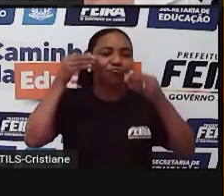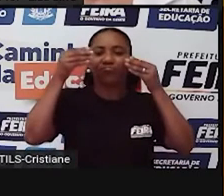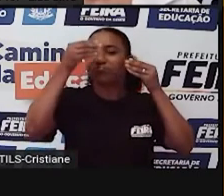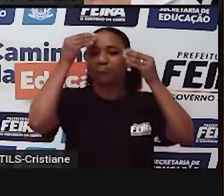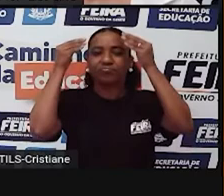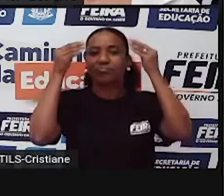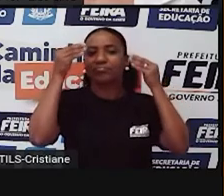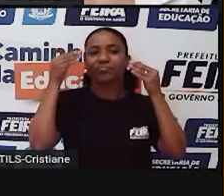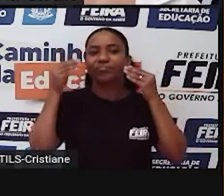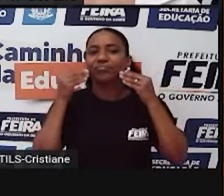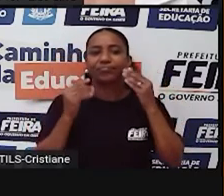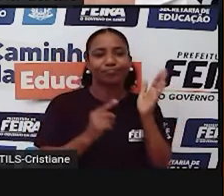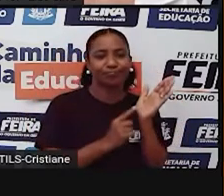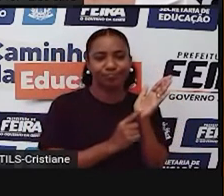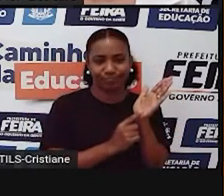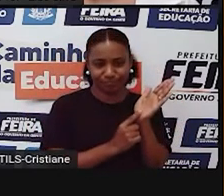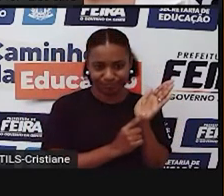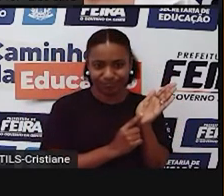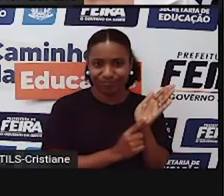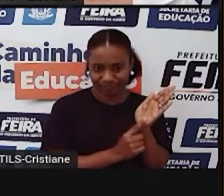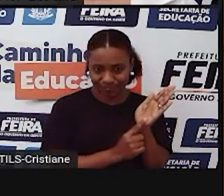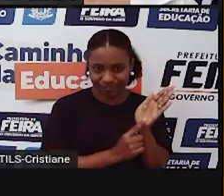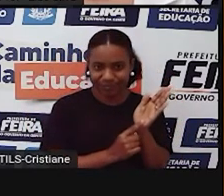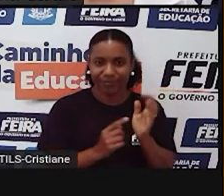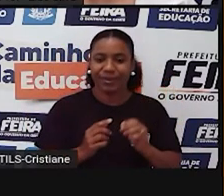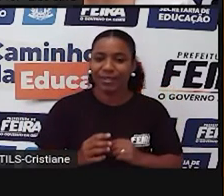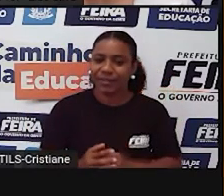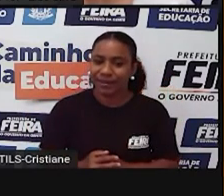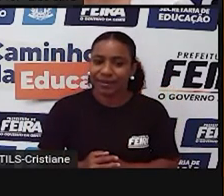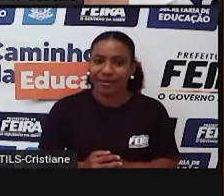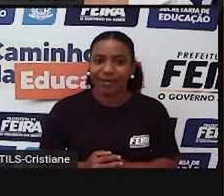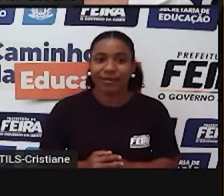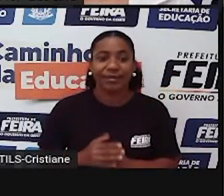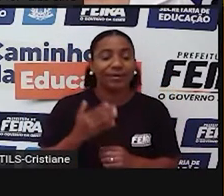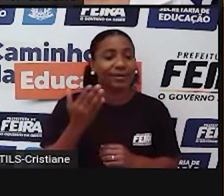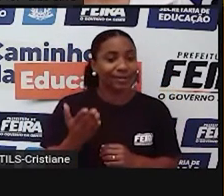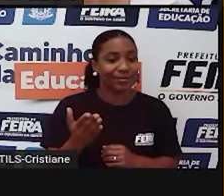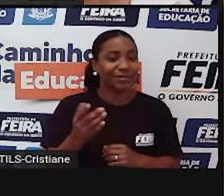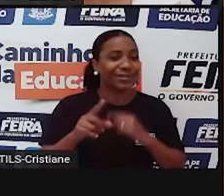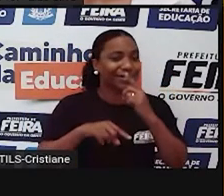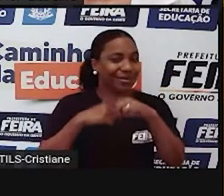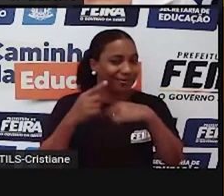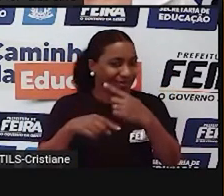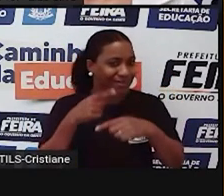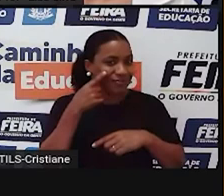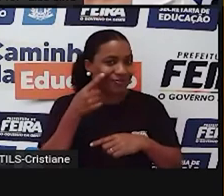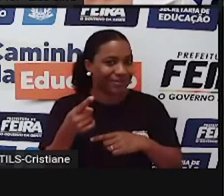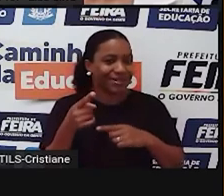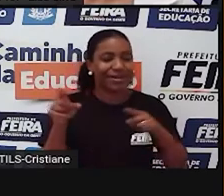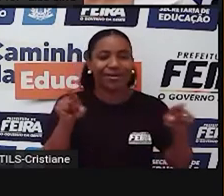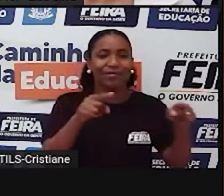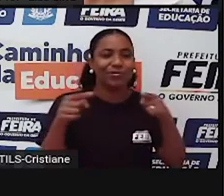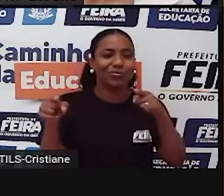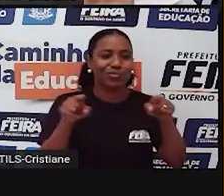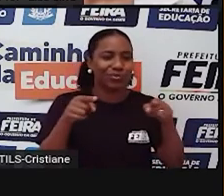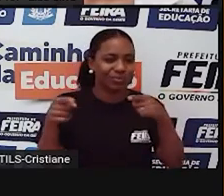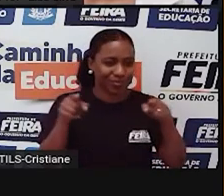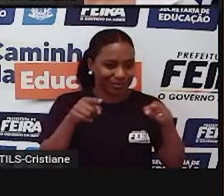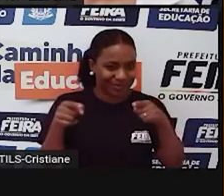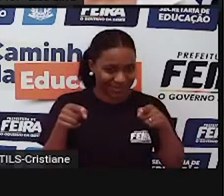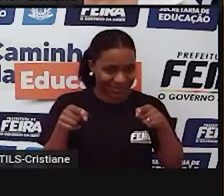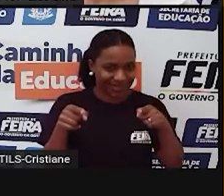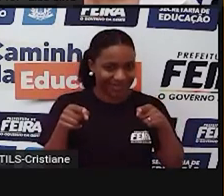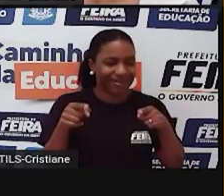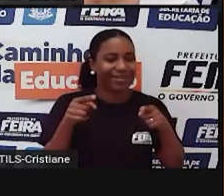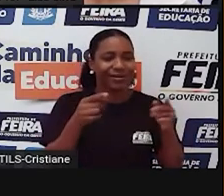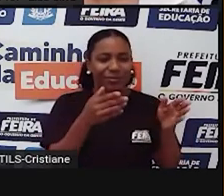E aí, gente? A partir dessa audição da música de Curaturi, Yellow Fever, eu